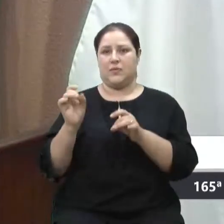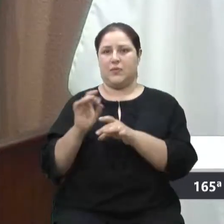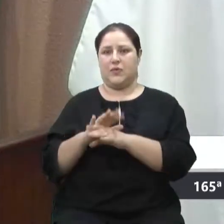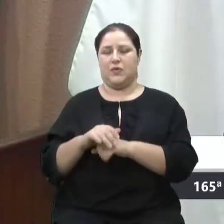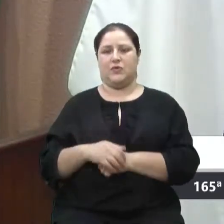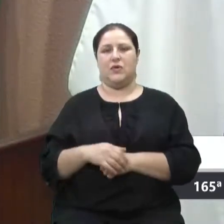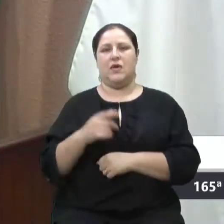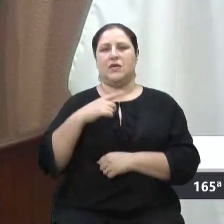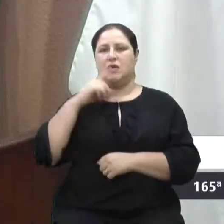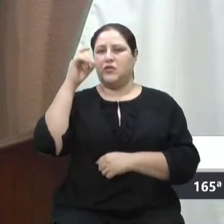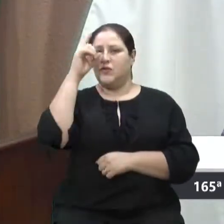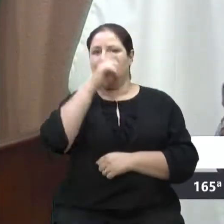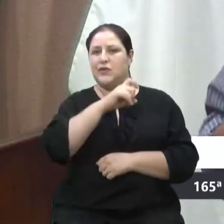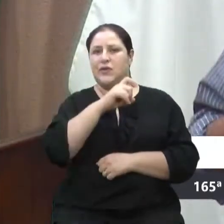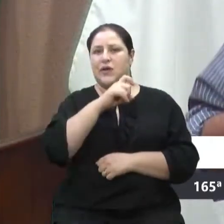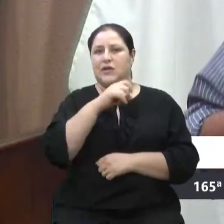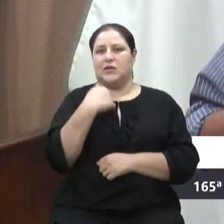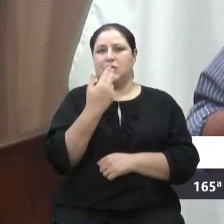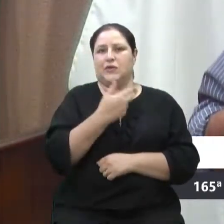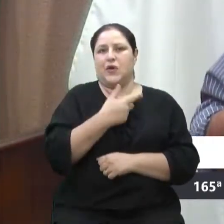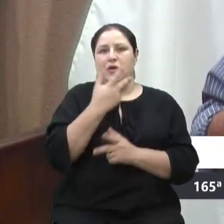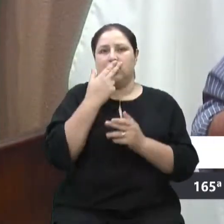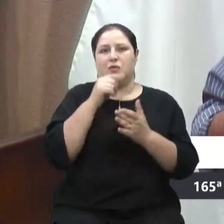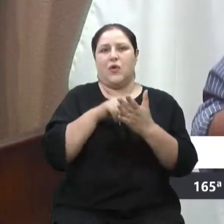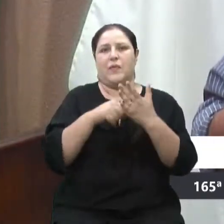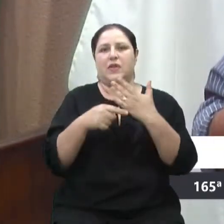fica sem resposta pra comunidade. Fica difícil.